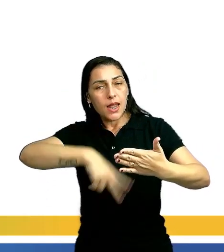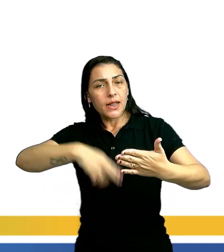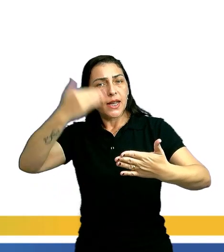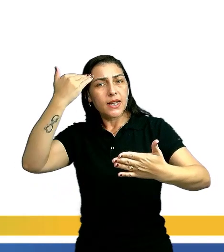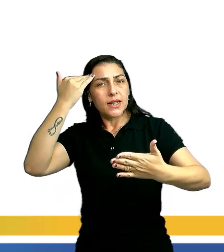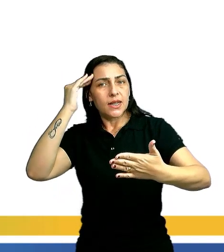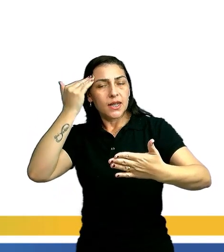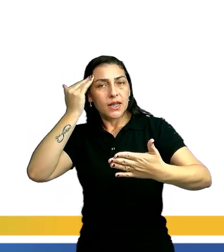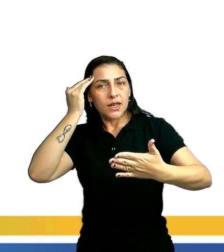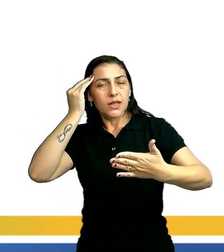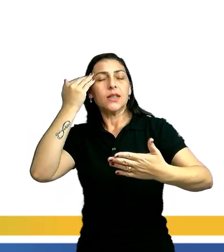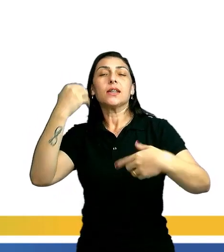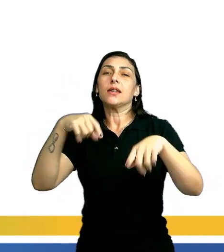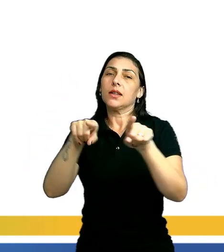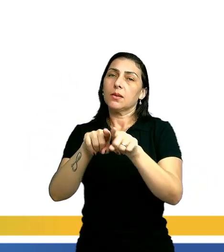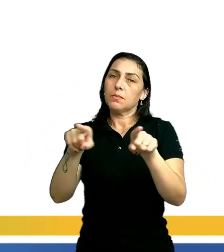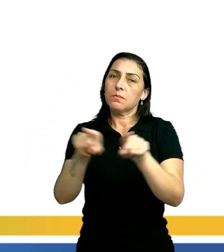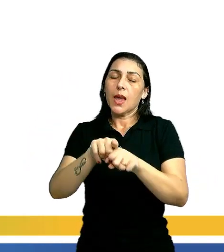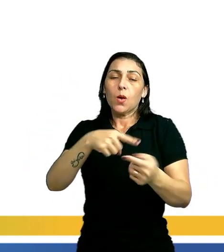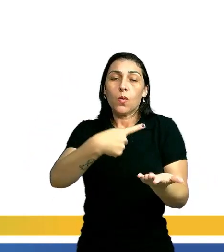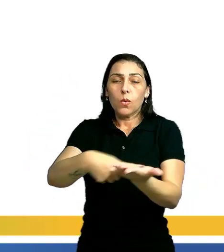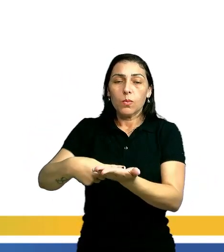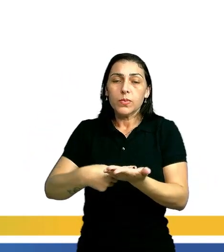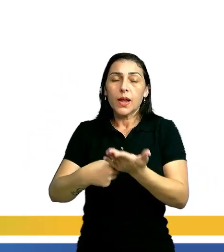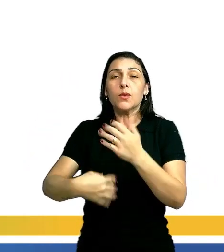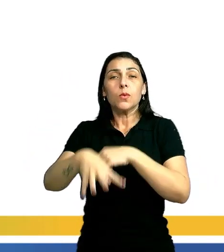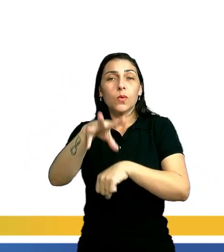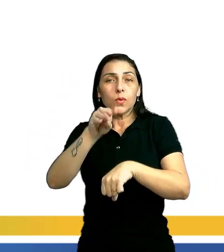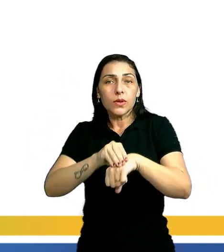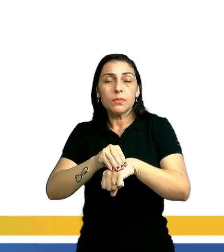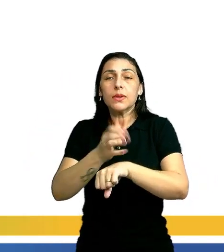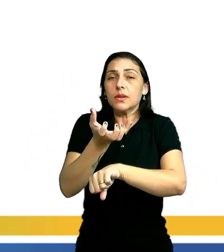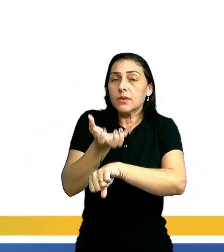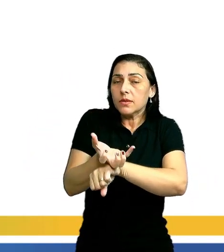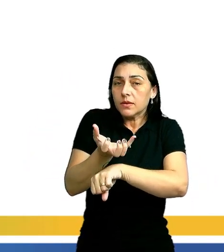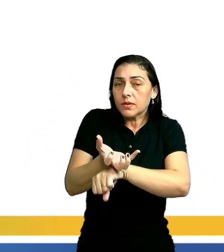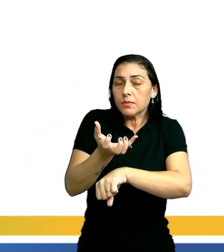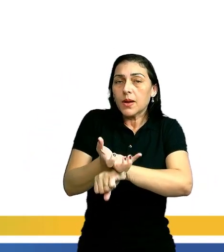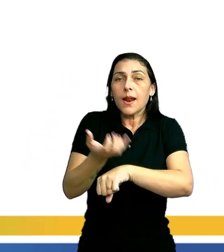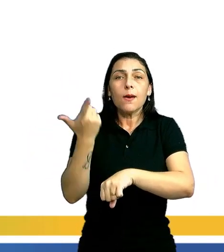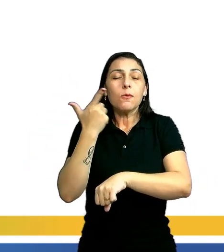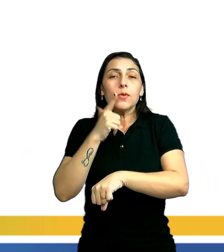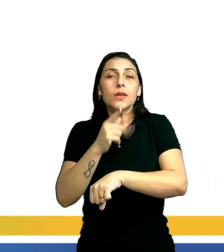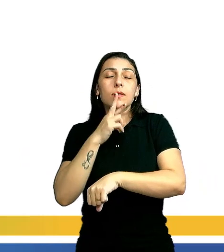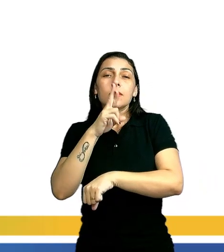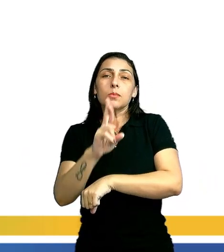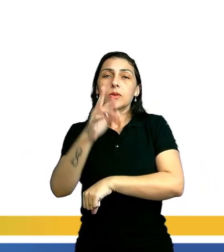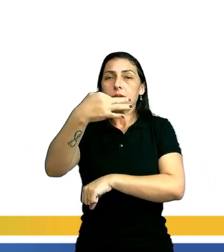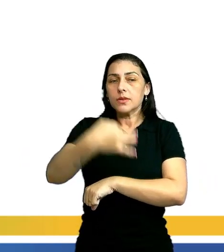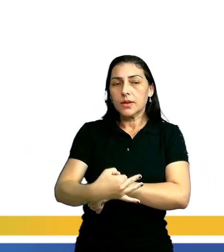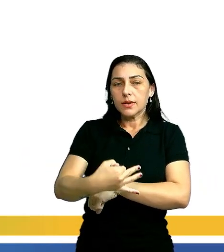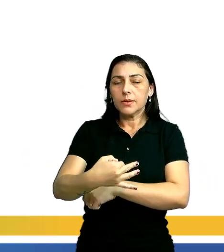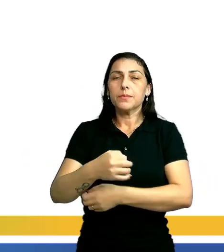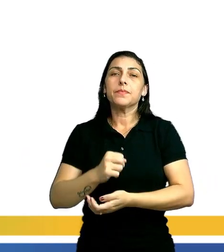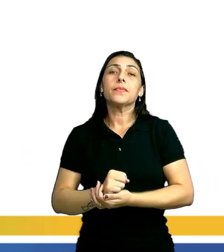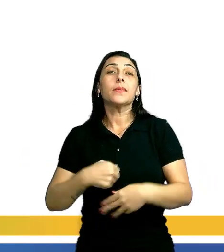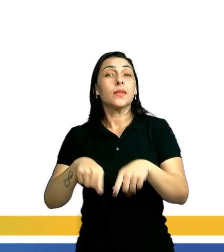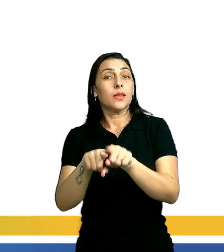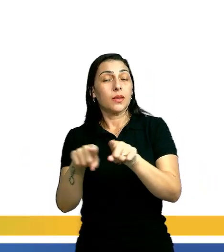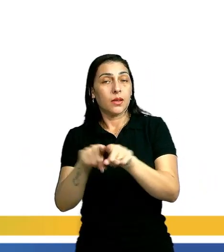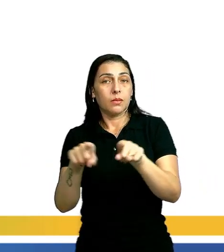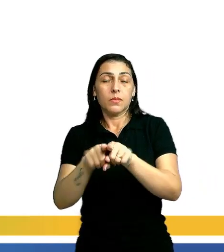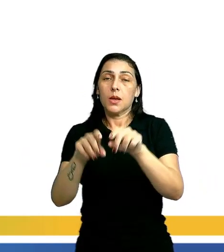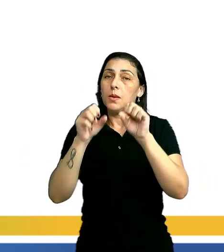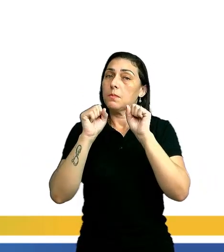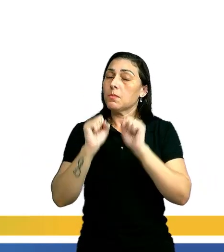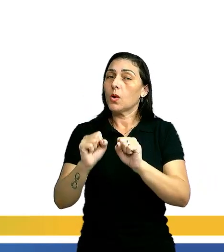interpretadas e muitas vezes combinadas com o conhecimento da matéria para chegar à resposta correta. Elas também